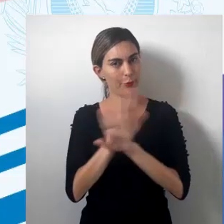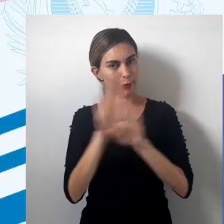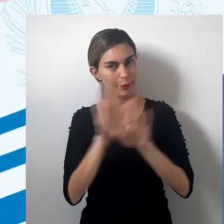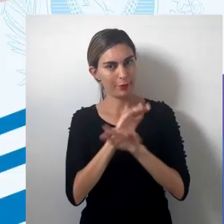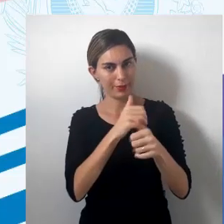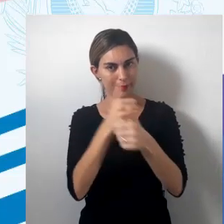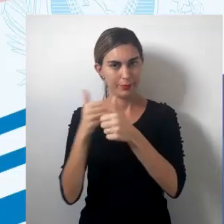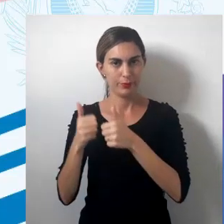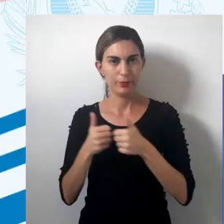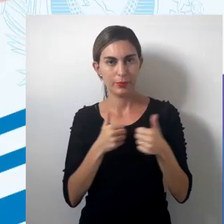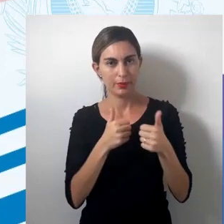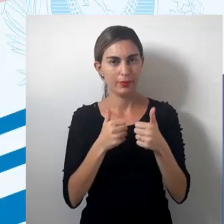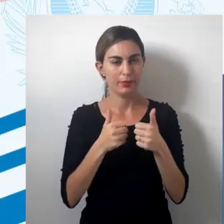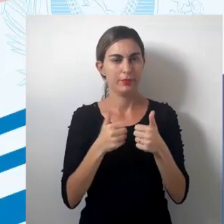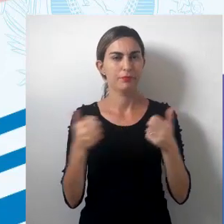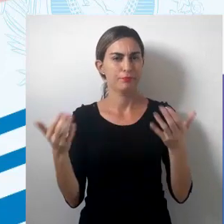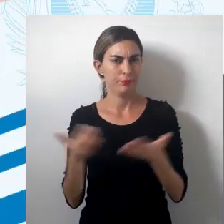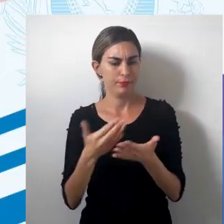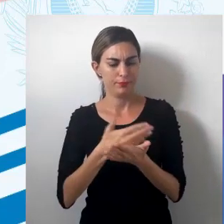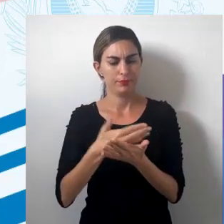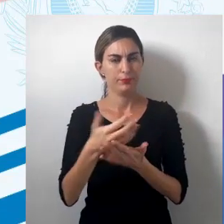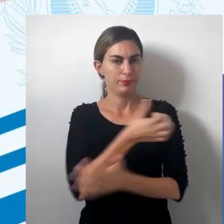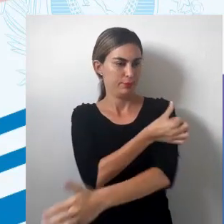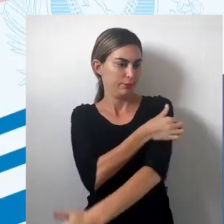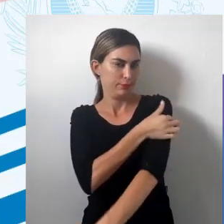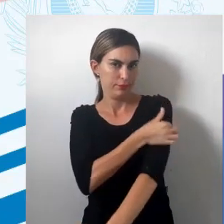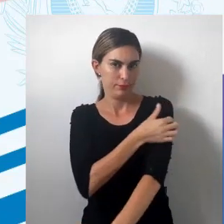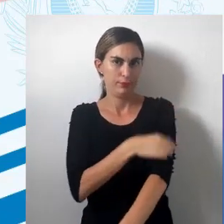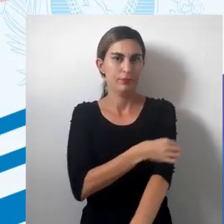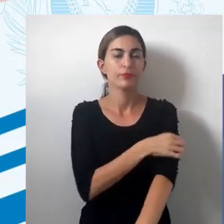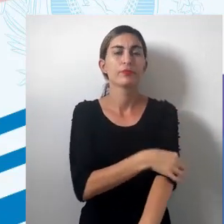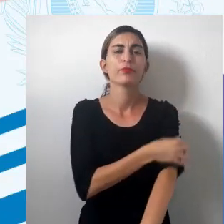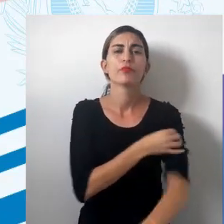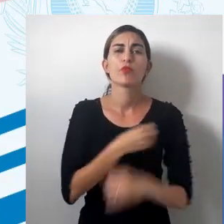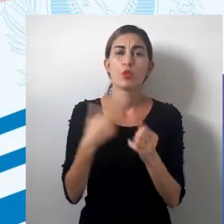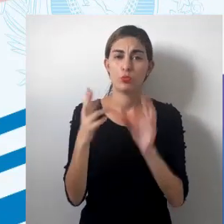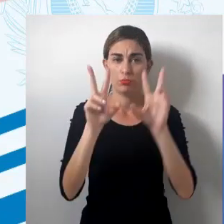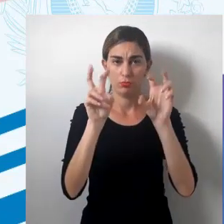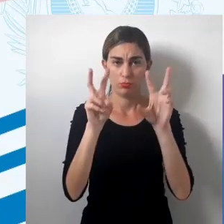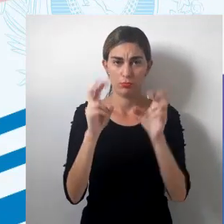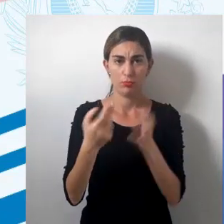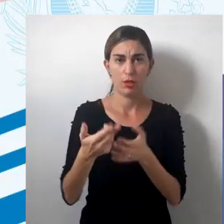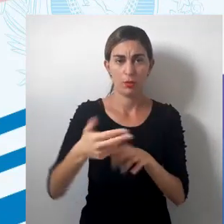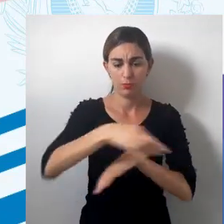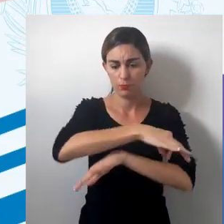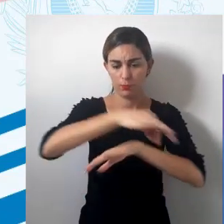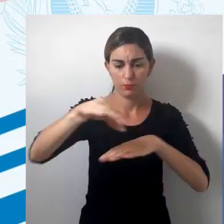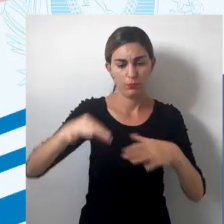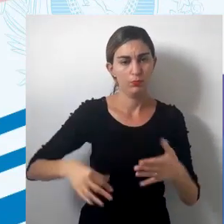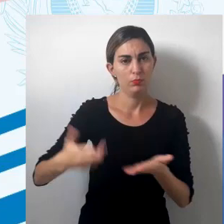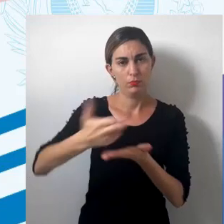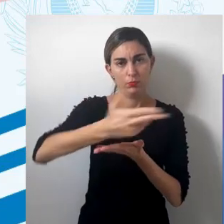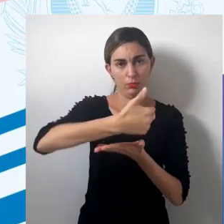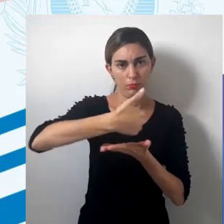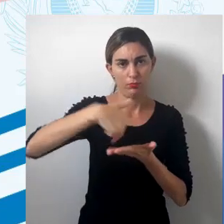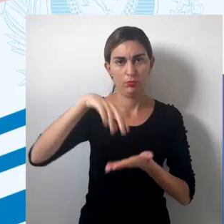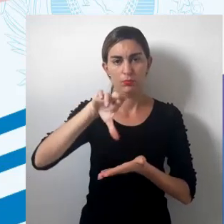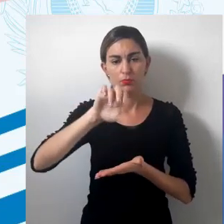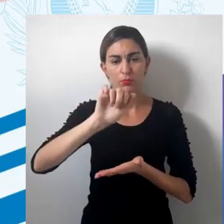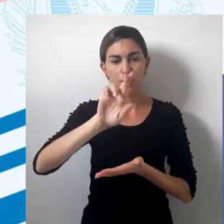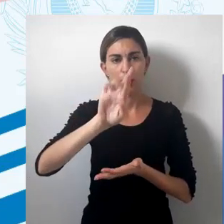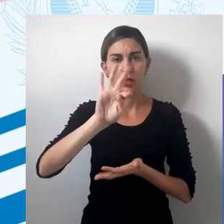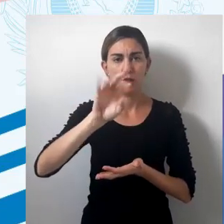Olá turminha, tudo bem? A gente inicia o sexto ano com o assunto da cartografia, não é? A cartografia é o instrumento que perpassa do